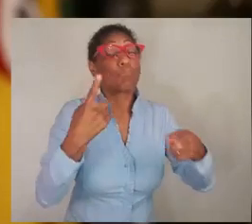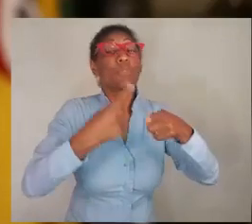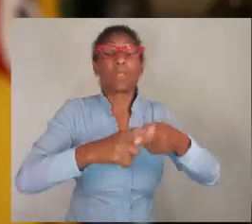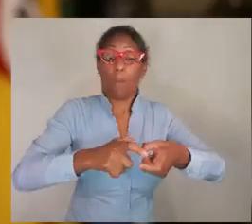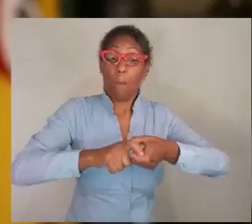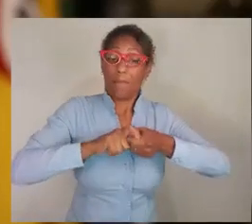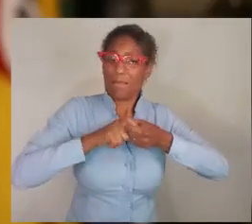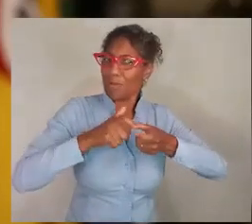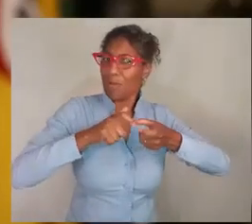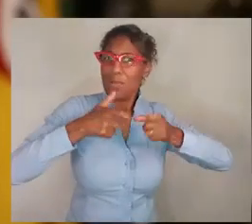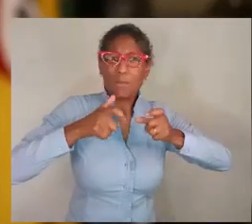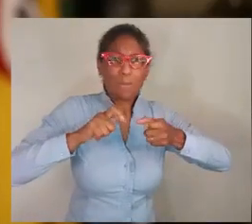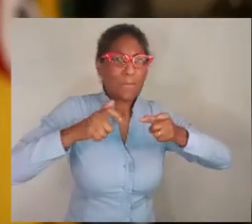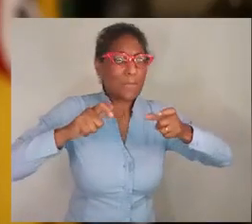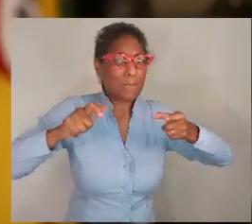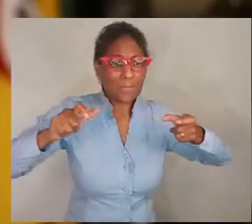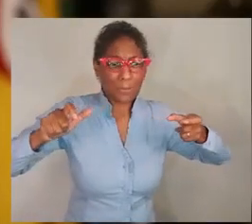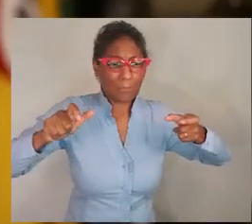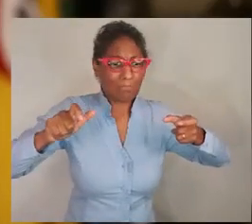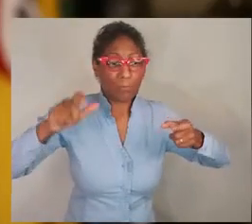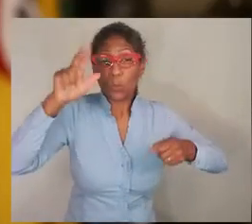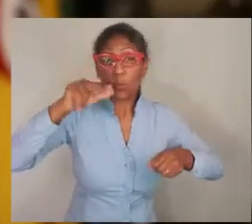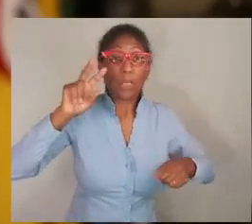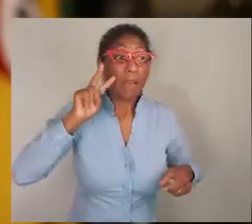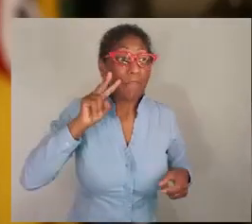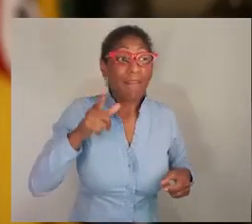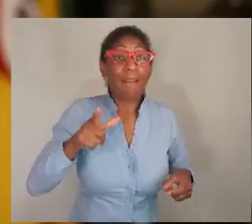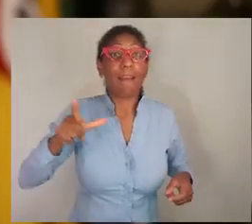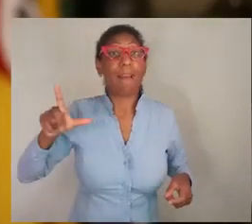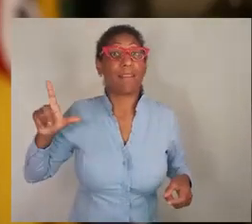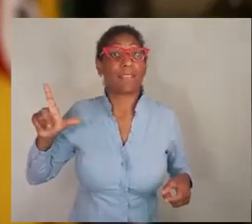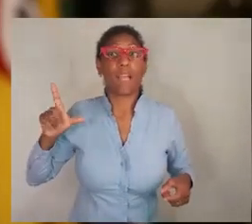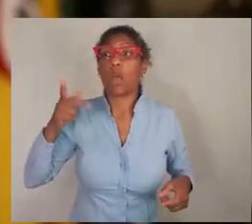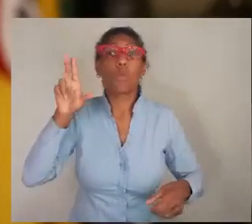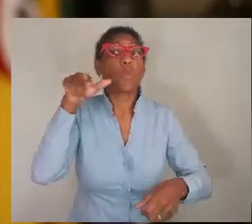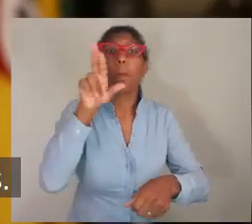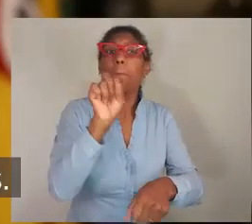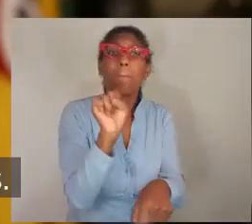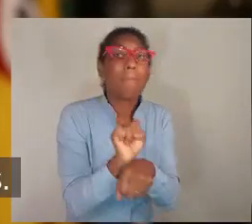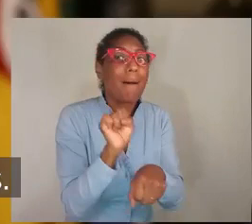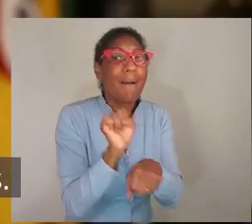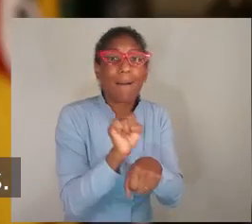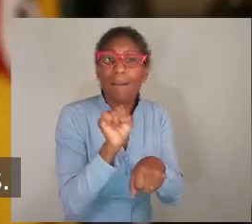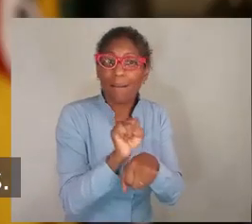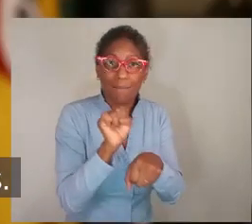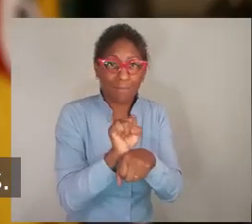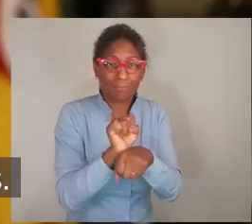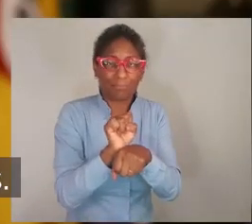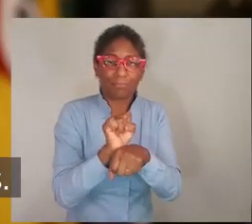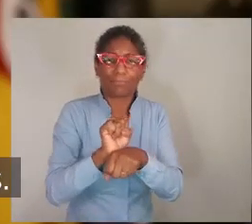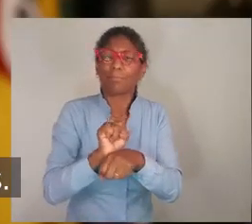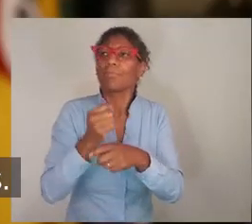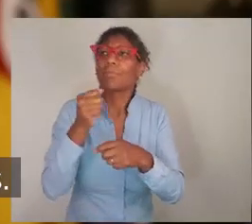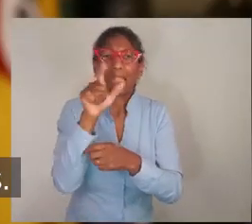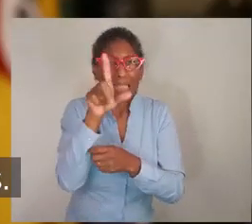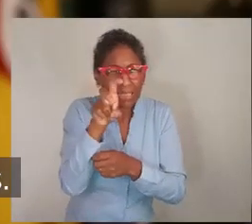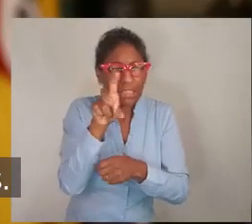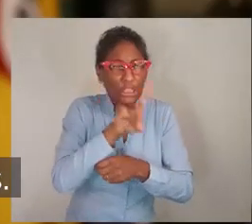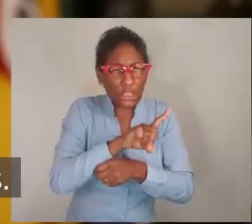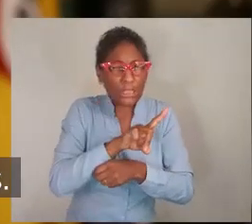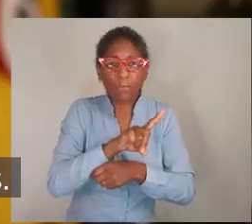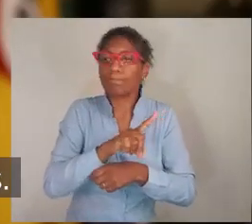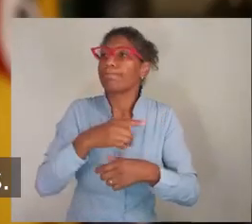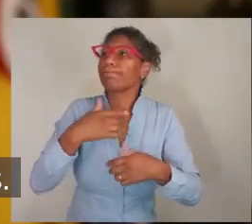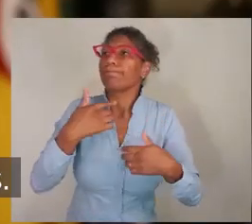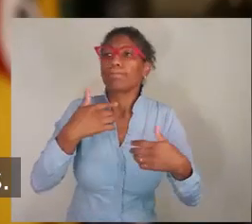observando que ela tem crescido como nunca e sem dar trégua, infelizmente, em nenhum desses últimos